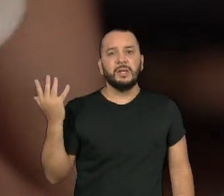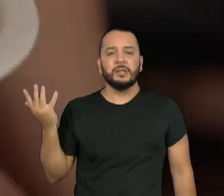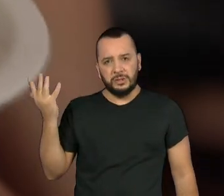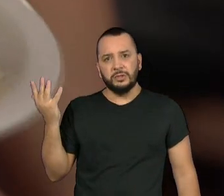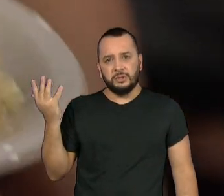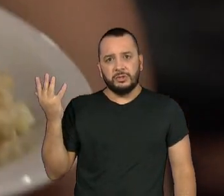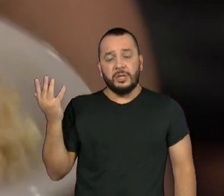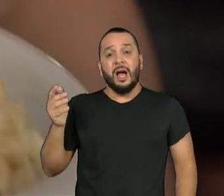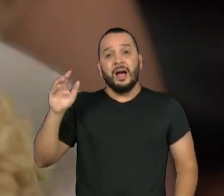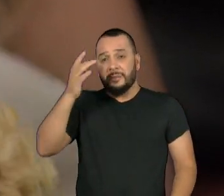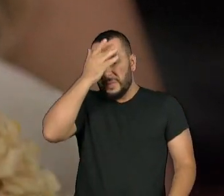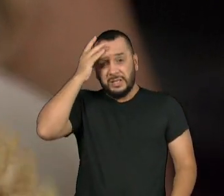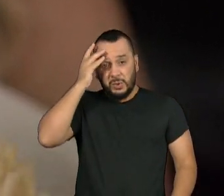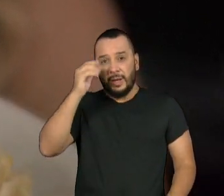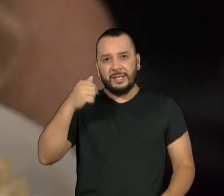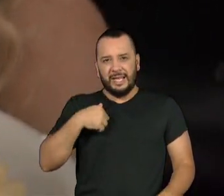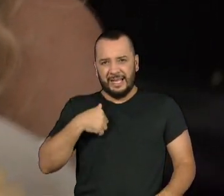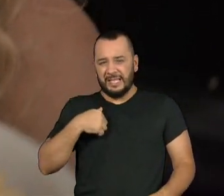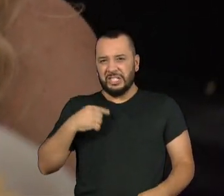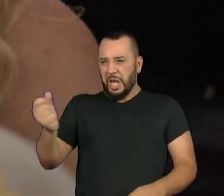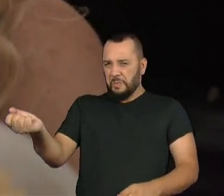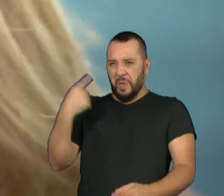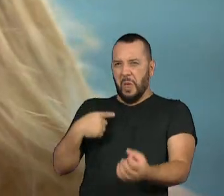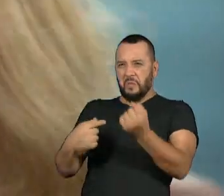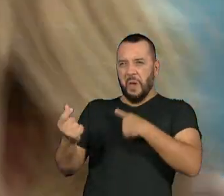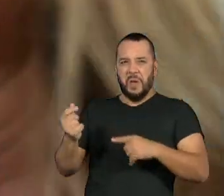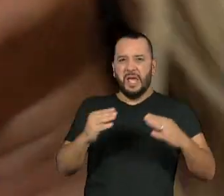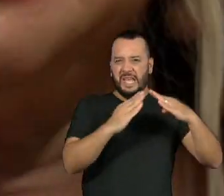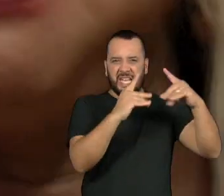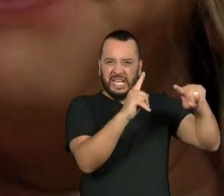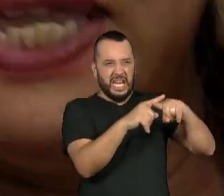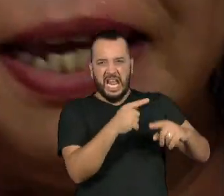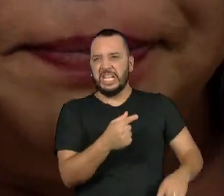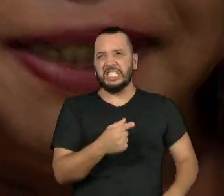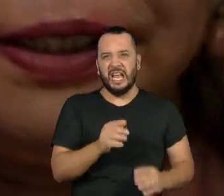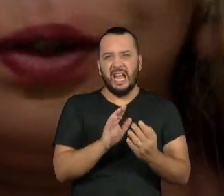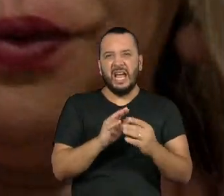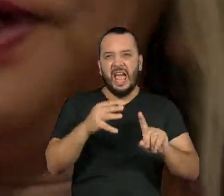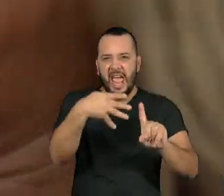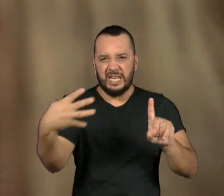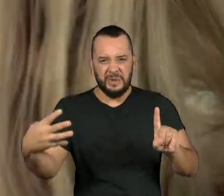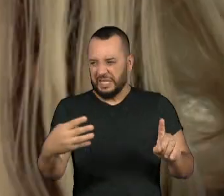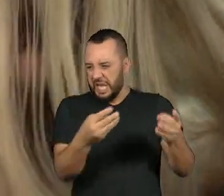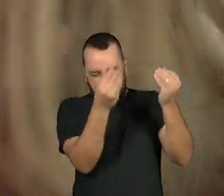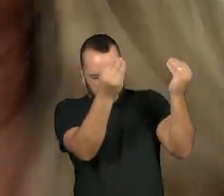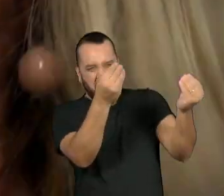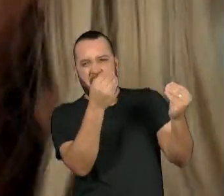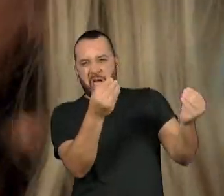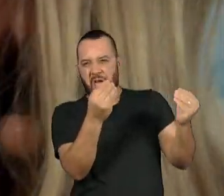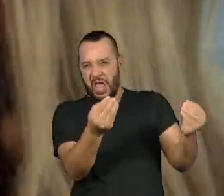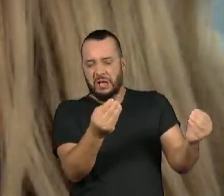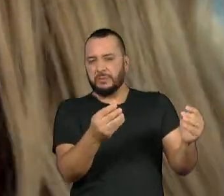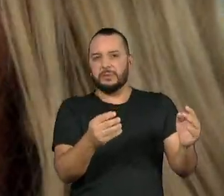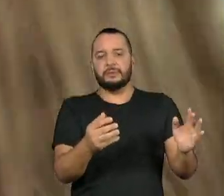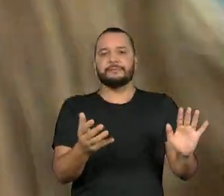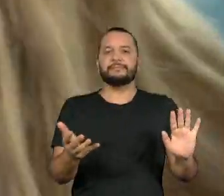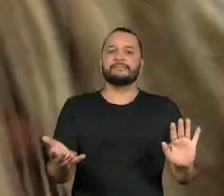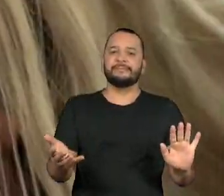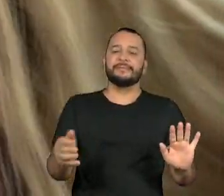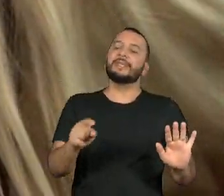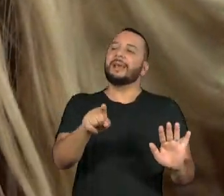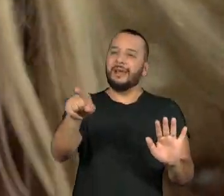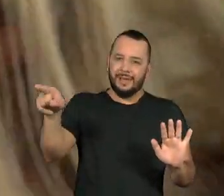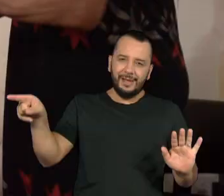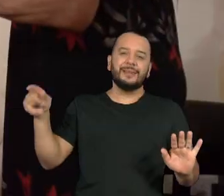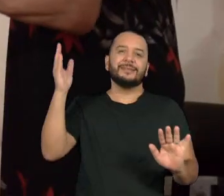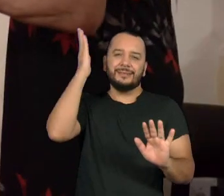demonizam, demonizam a minha igreja, demonizam a minha pessoa. Mas eles sabem o eles estão devendo